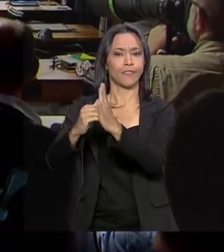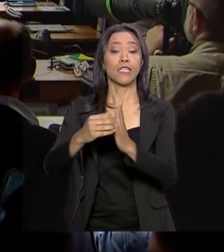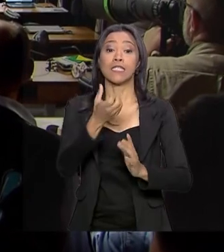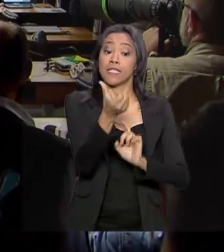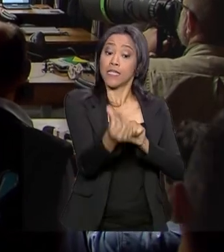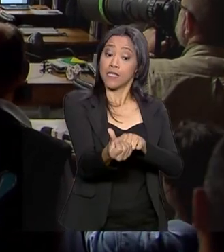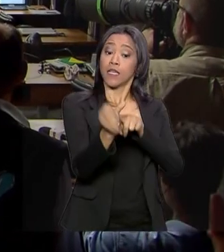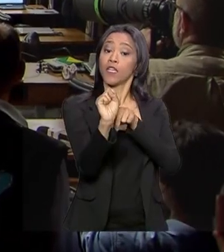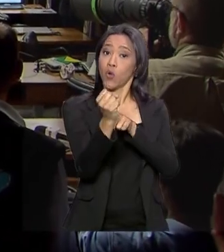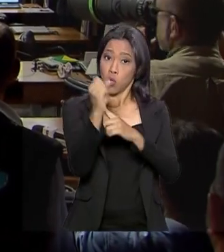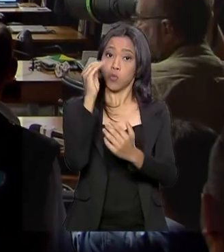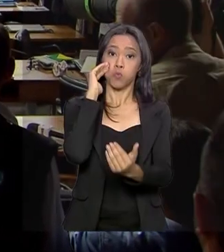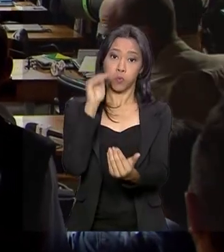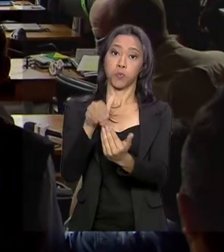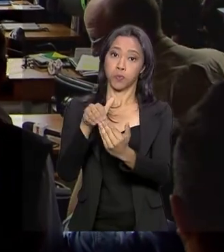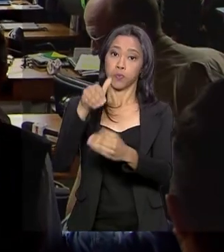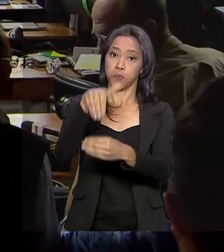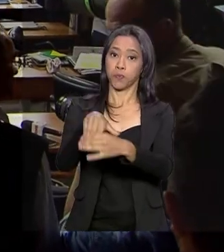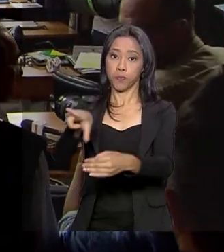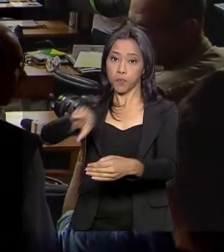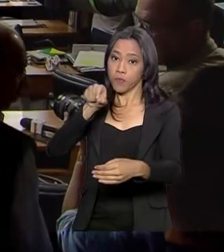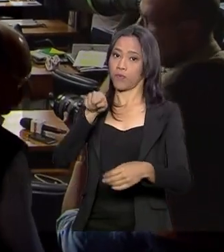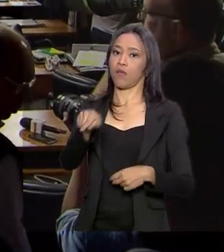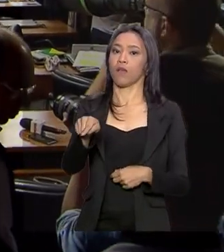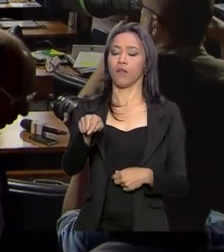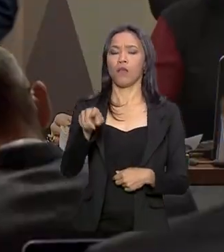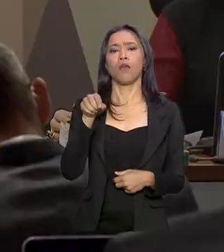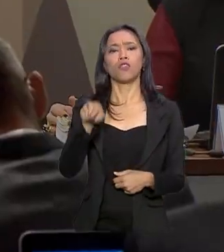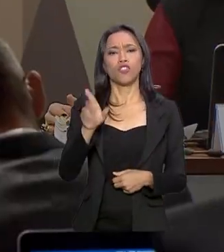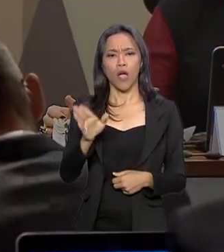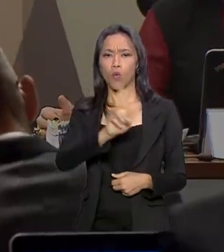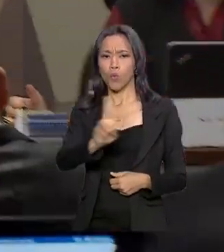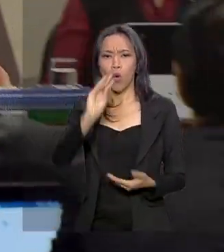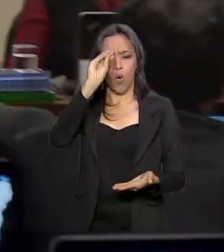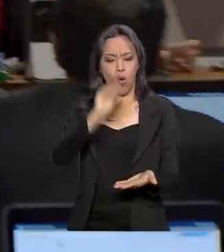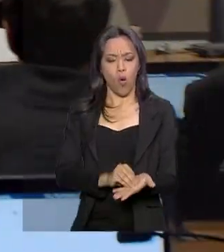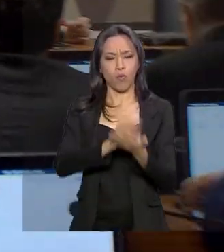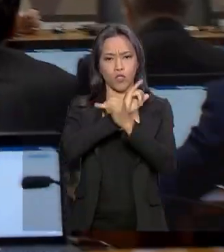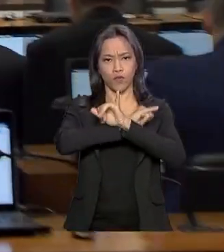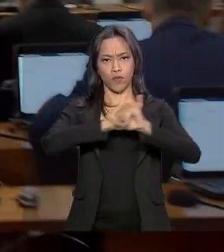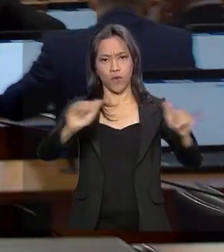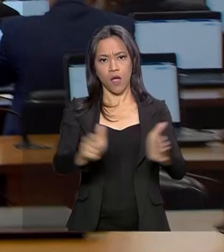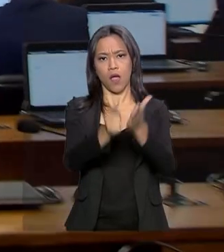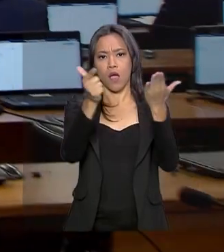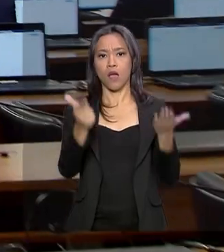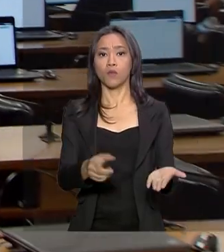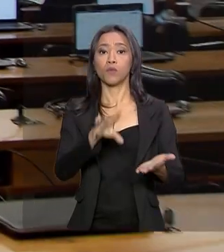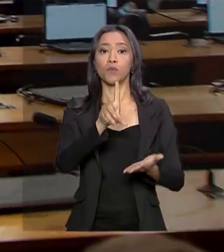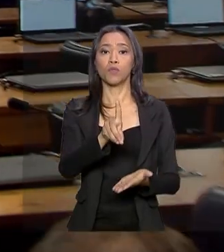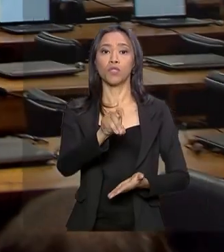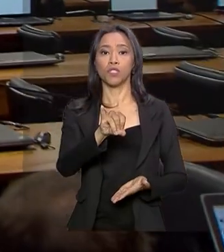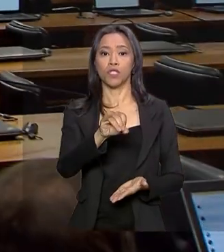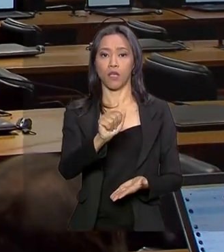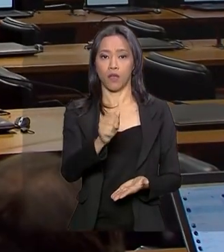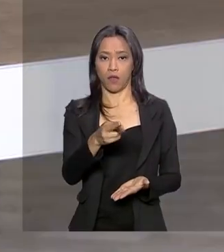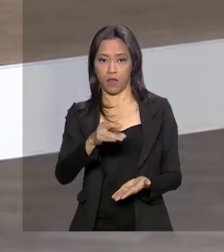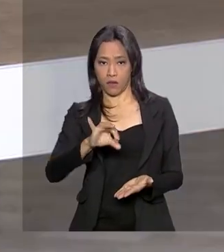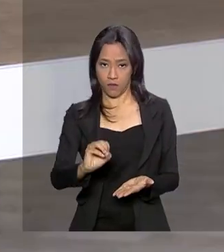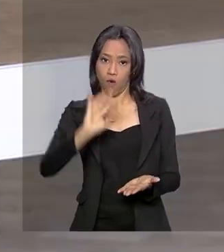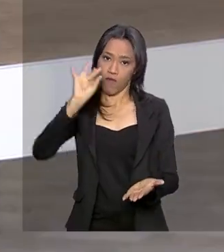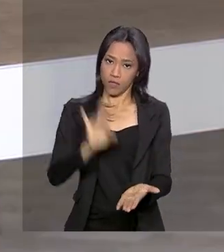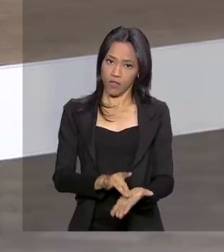68 votos. A nomeação de Augusto Aras foi publicada no Diário Oficial da União de ontem. E ele